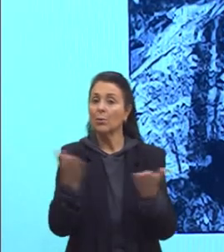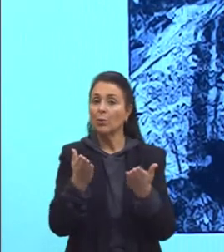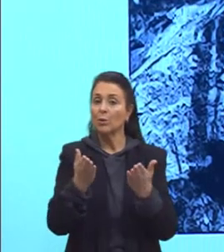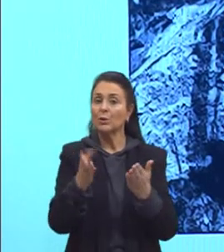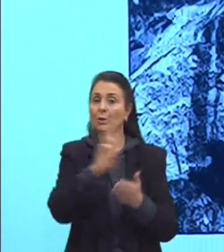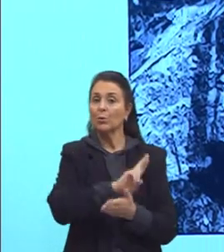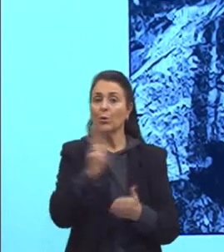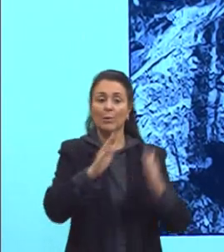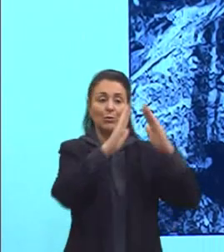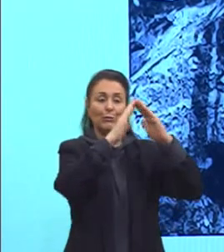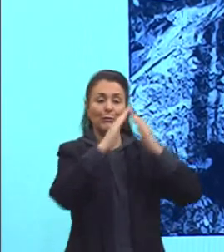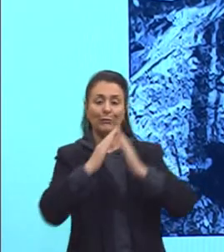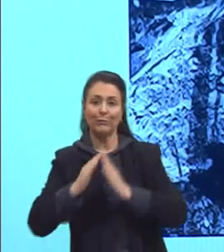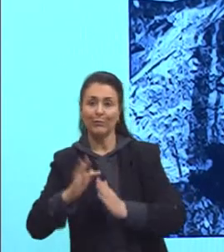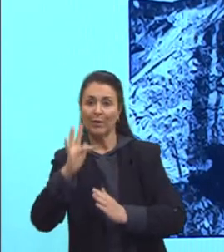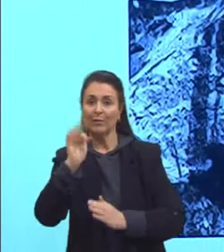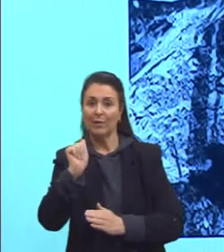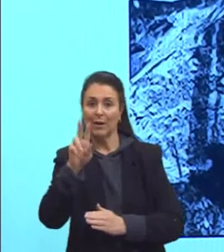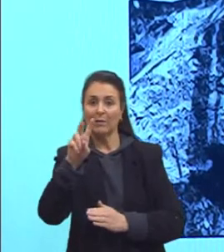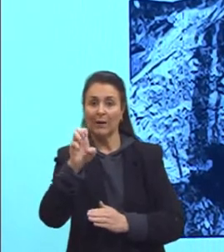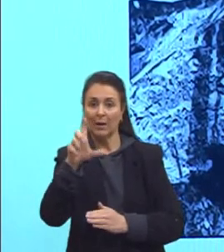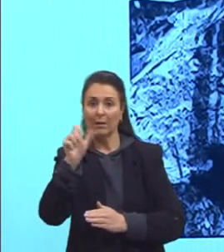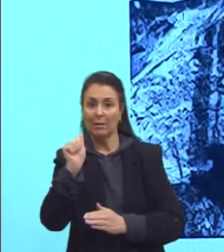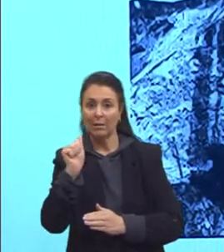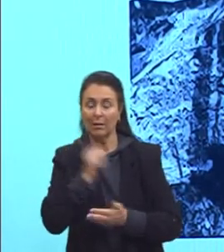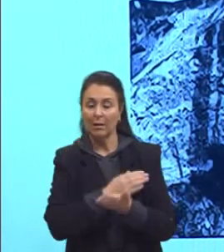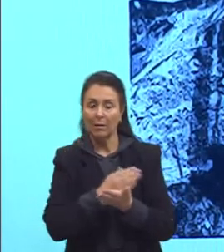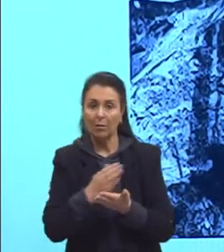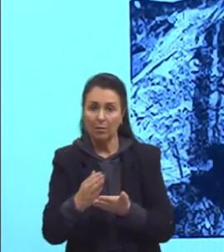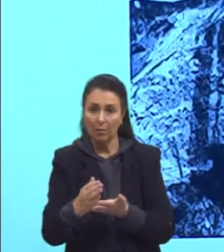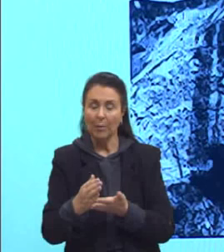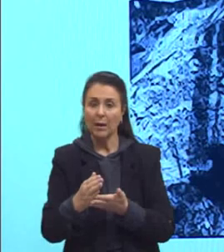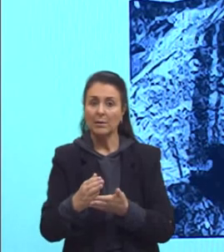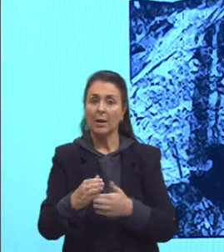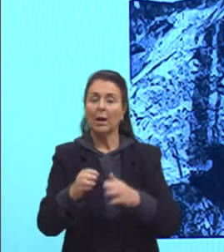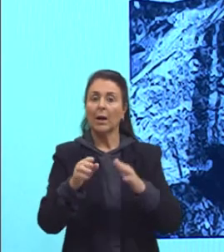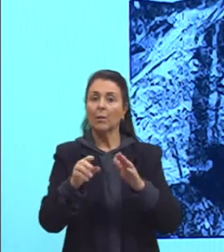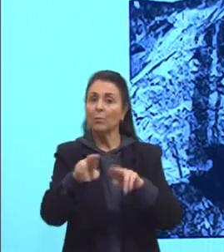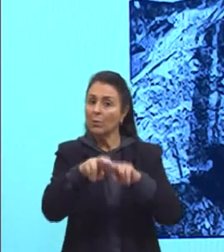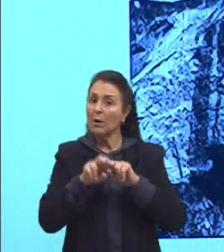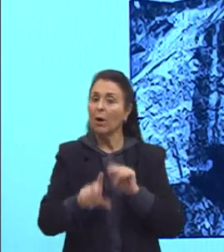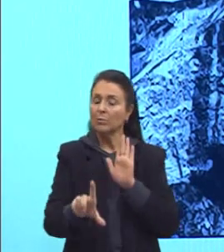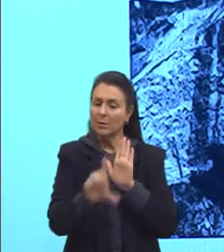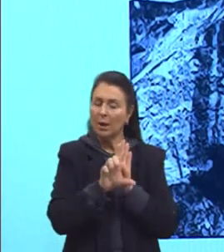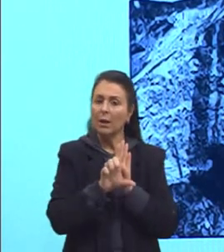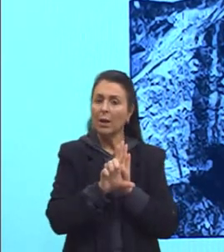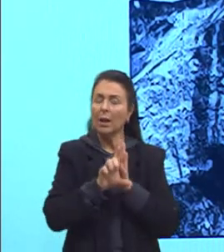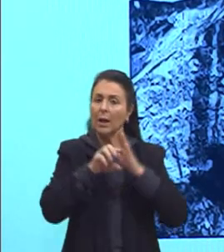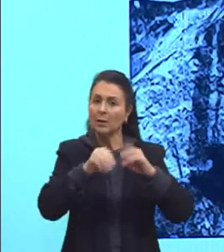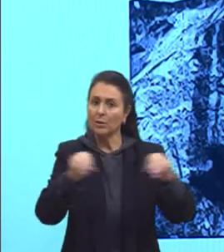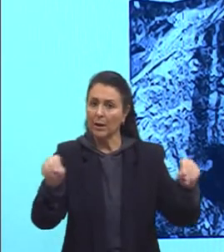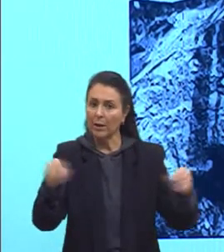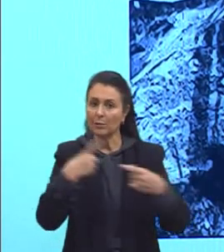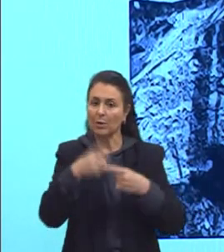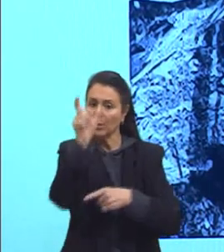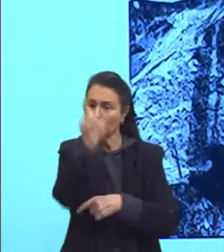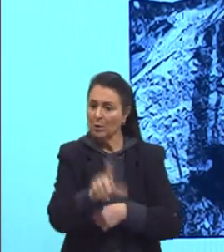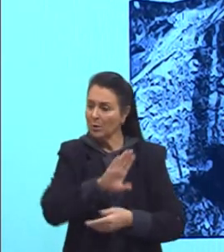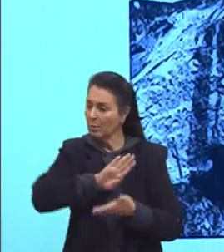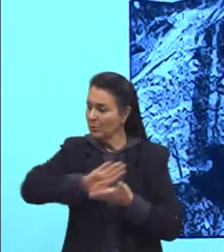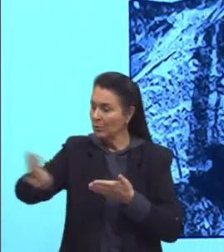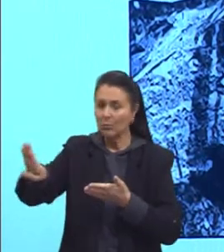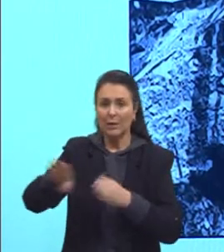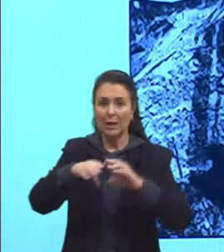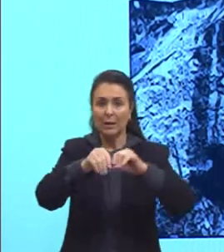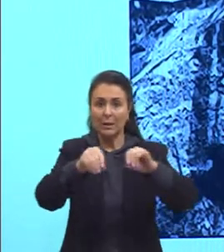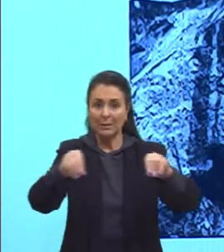gênese propriamente dita da favela, ela começa justamente nessas leis de terras que a gente começa a expulsar as pessoas das terras,